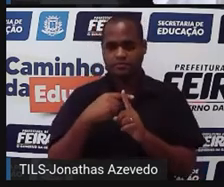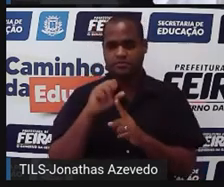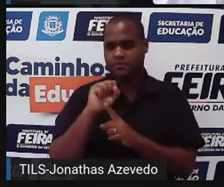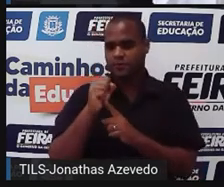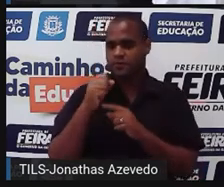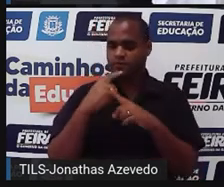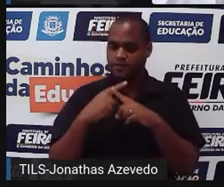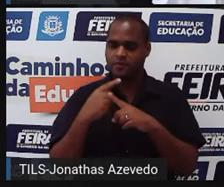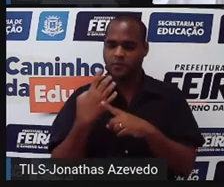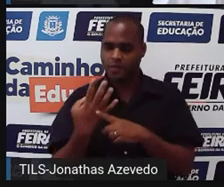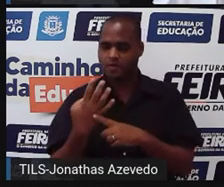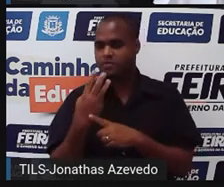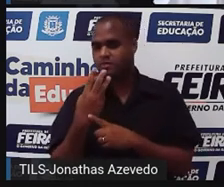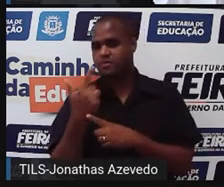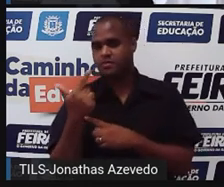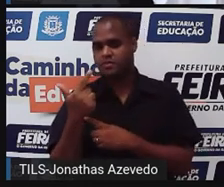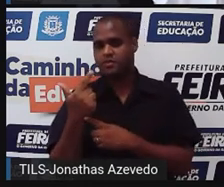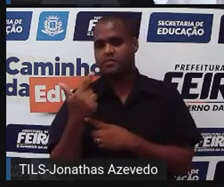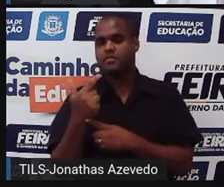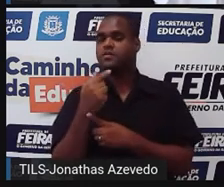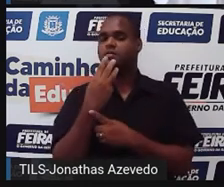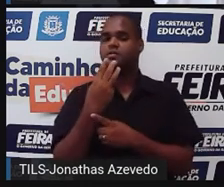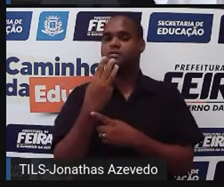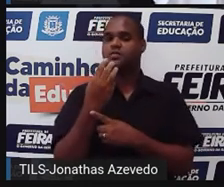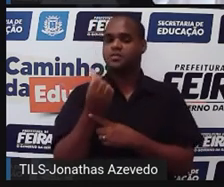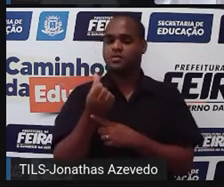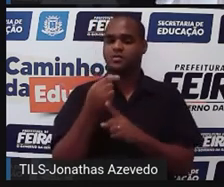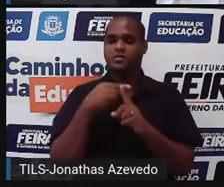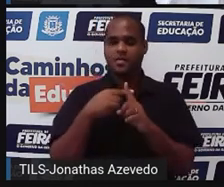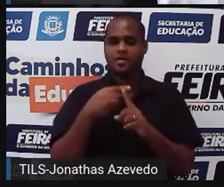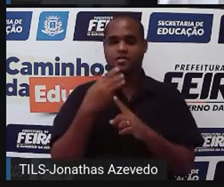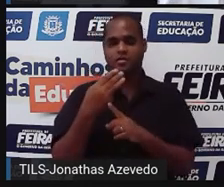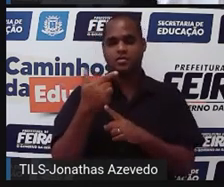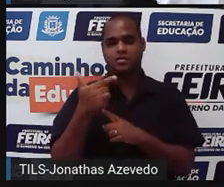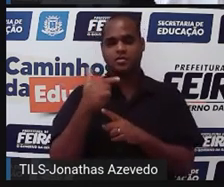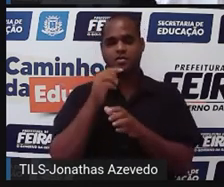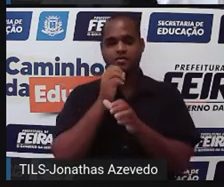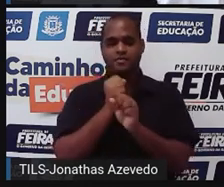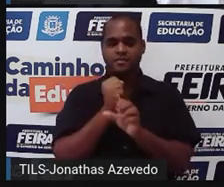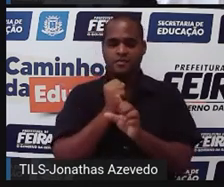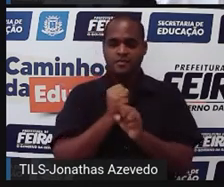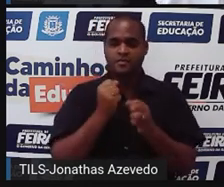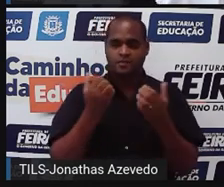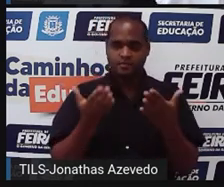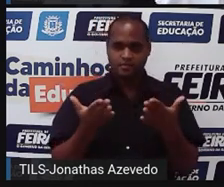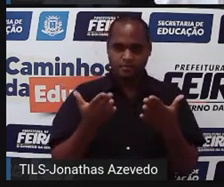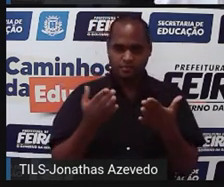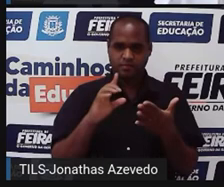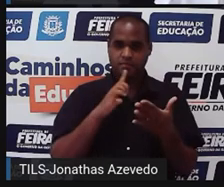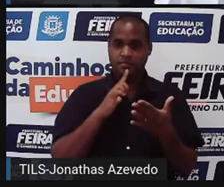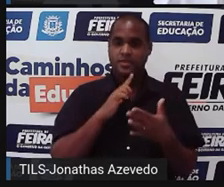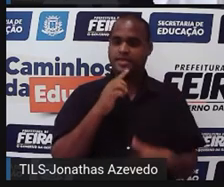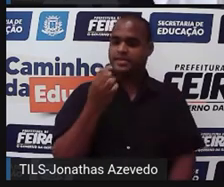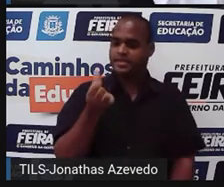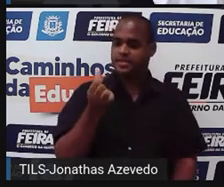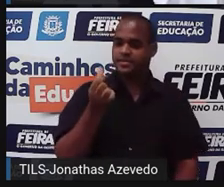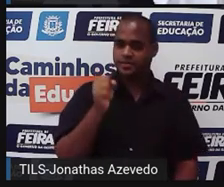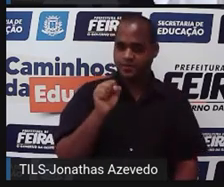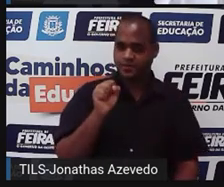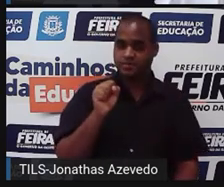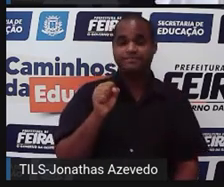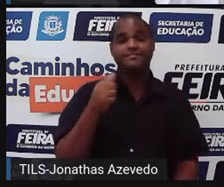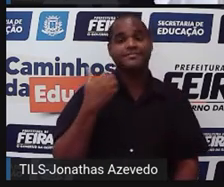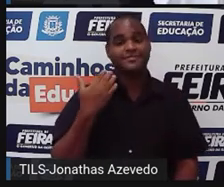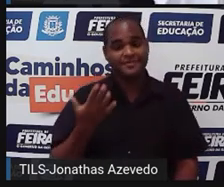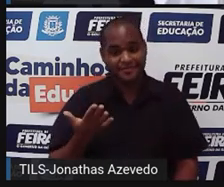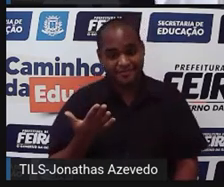vezes 4, 32. 36 mais 32, agora sim, é igual a 68. então,